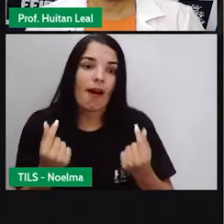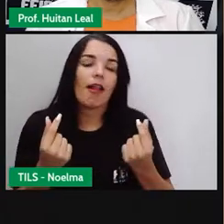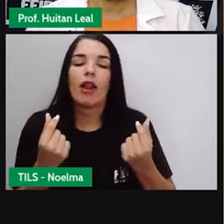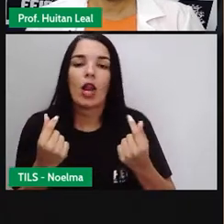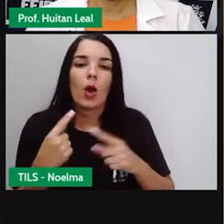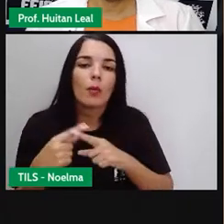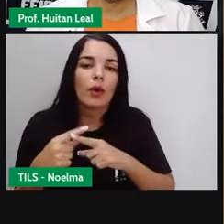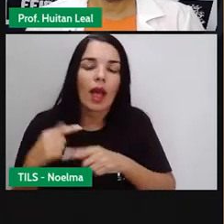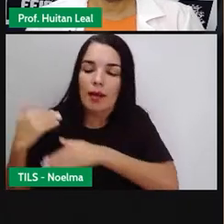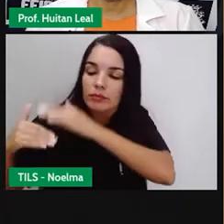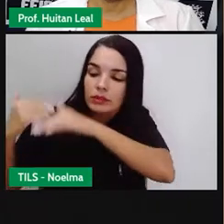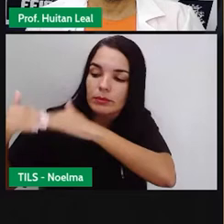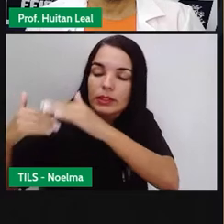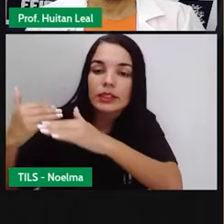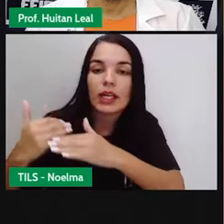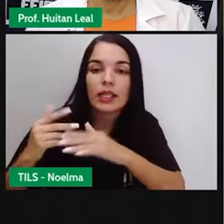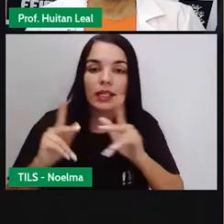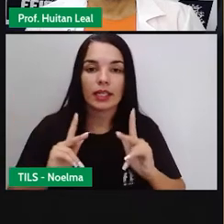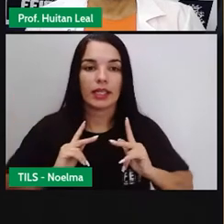desenvolvimento da humanidade.